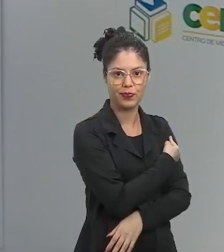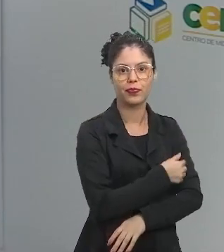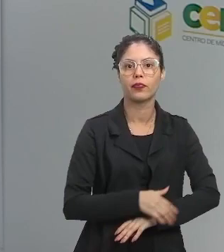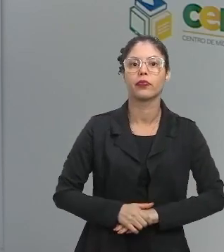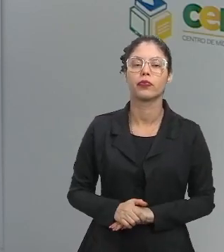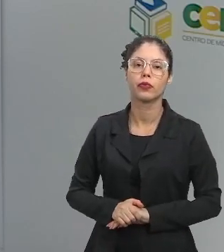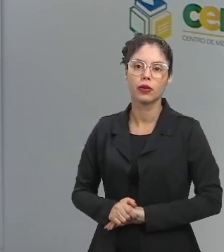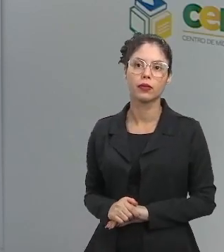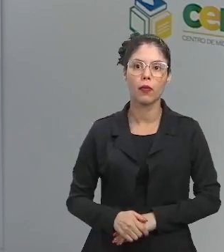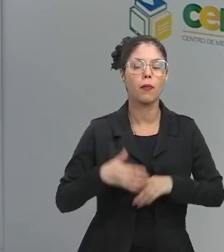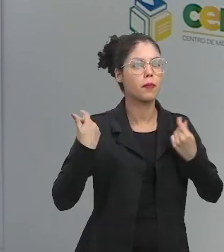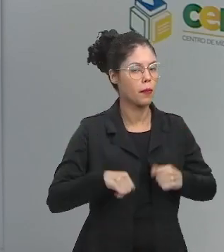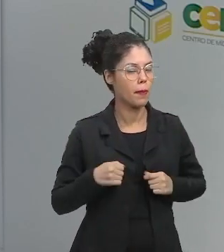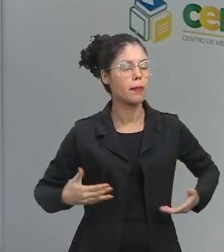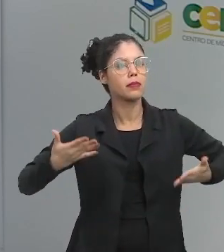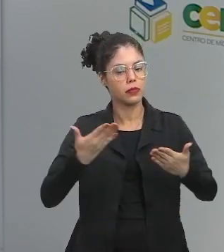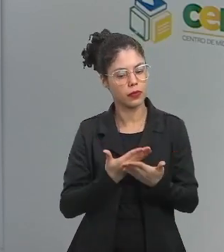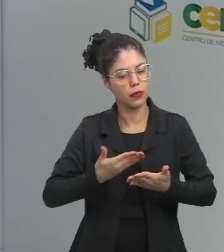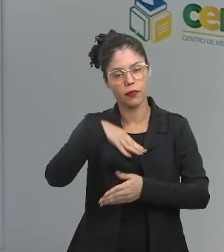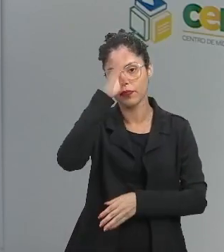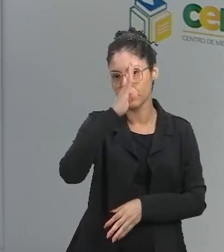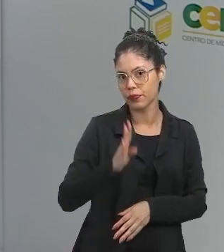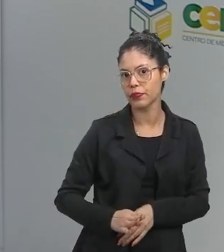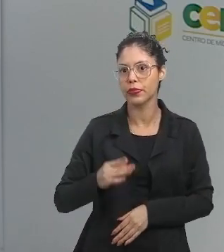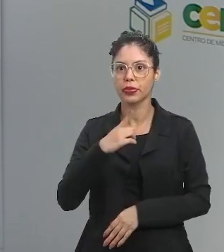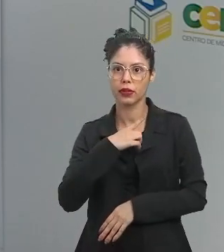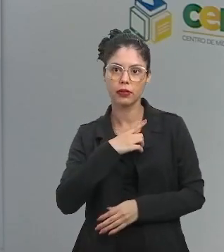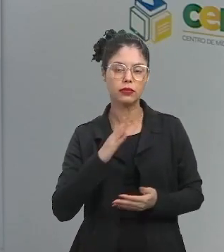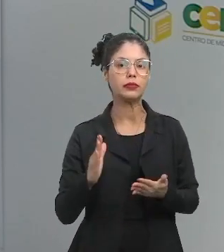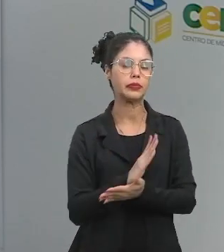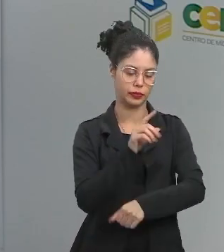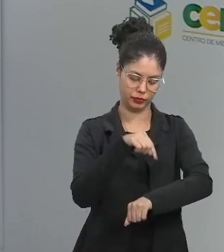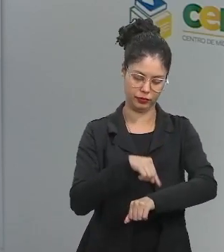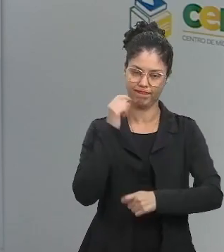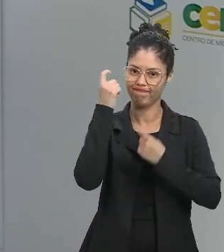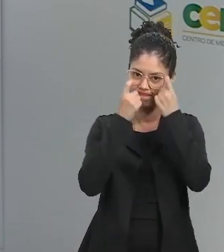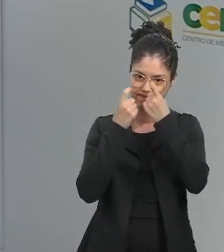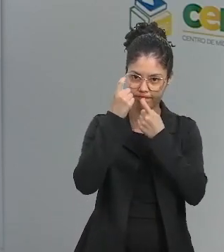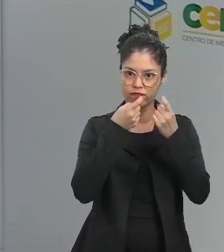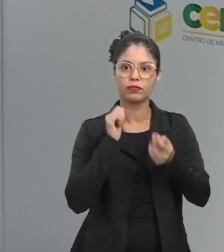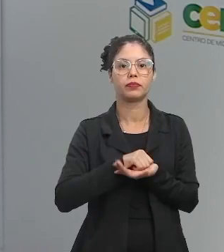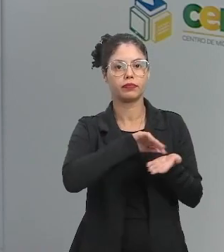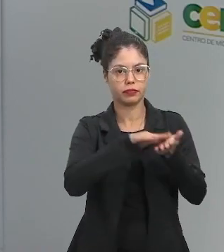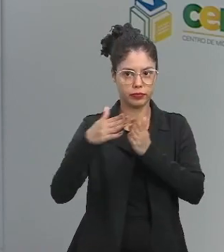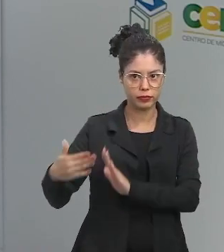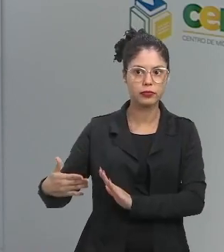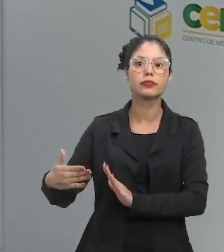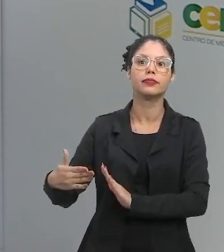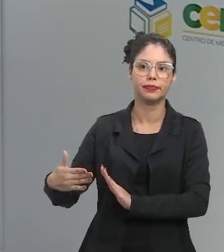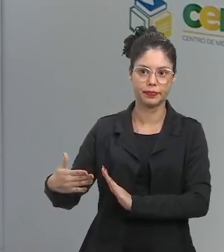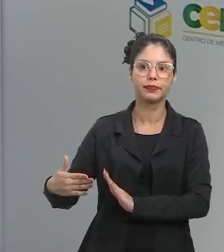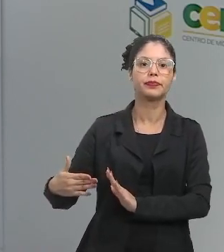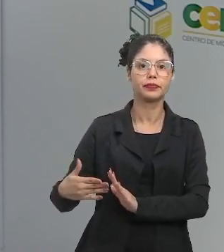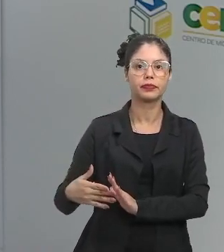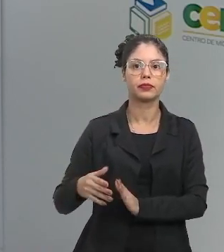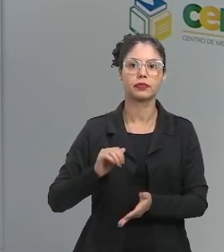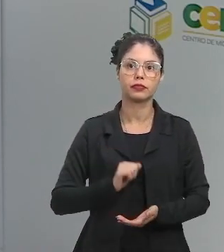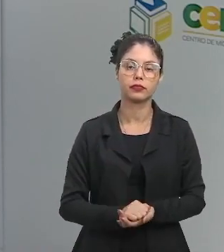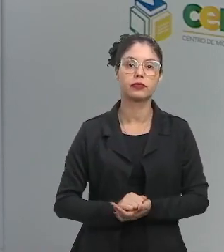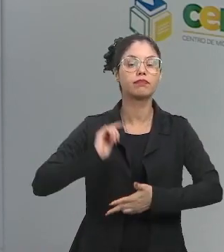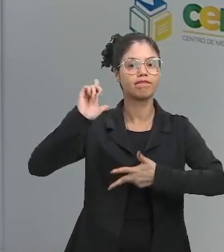Então, devemos manter. No Brasil, inclusive, há algum tempo houve uma preocupação por parte do poder